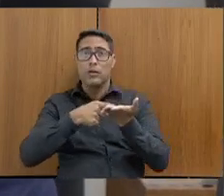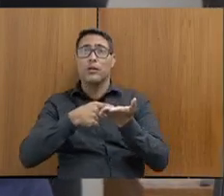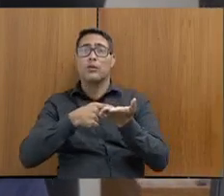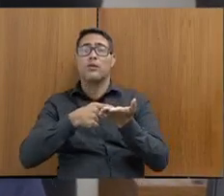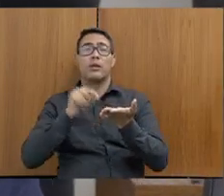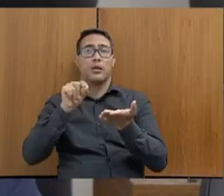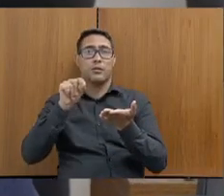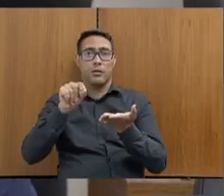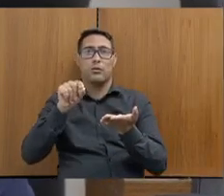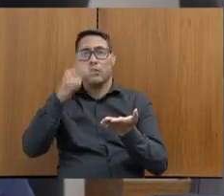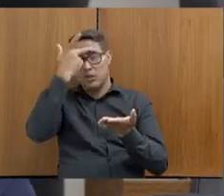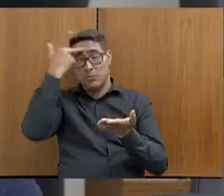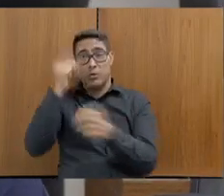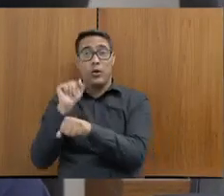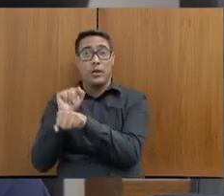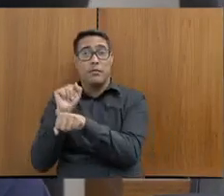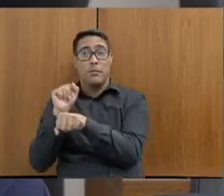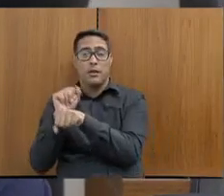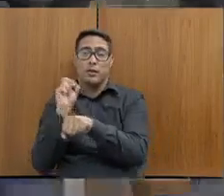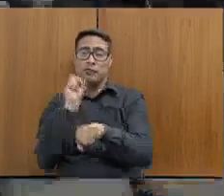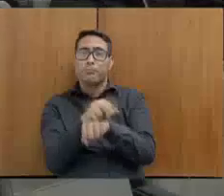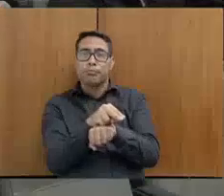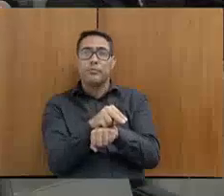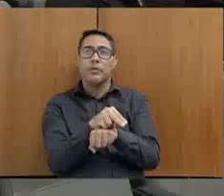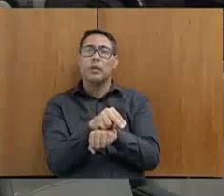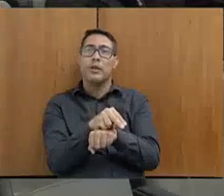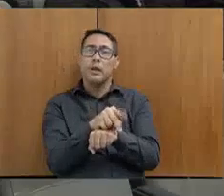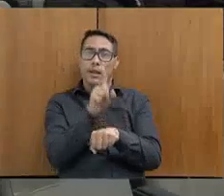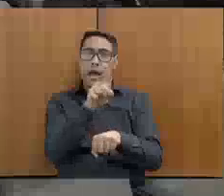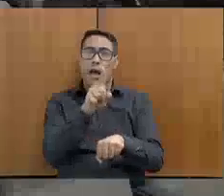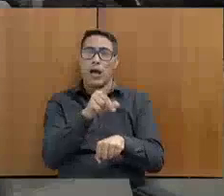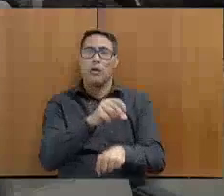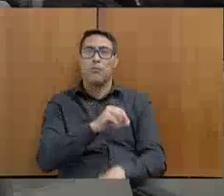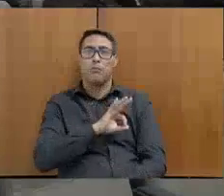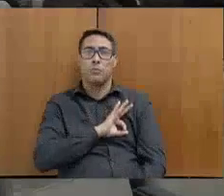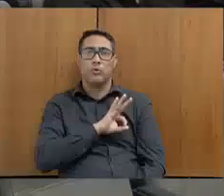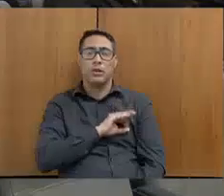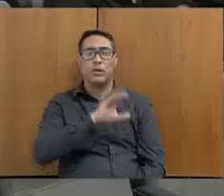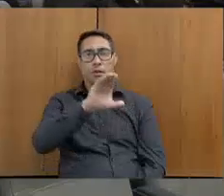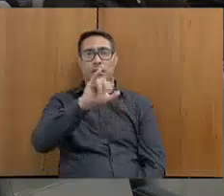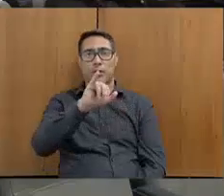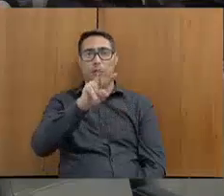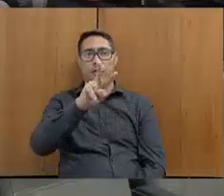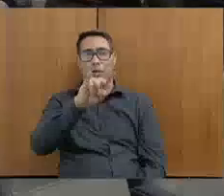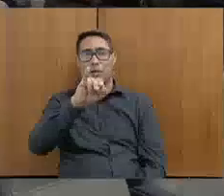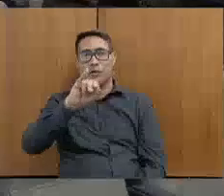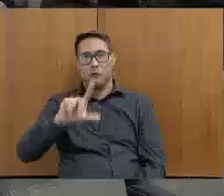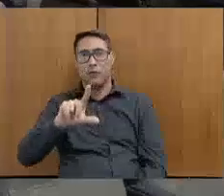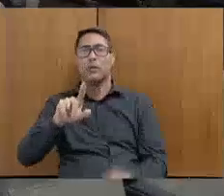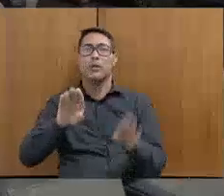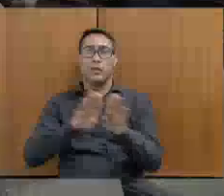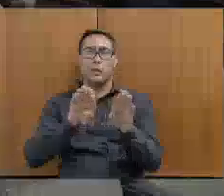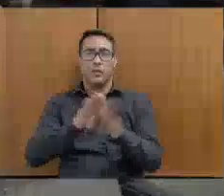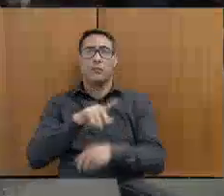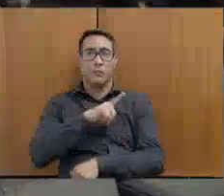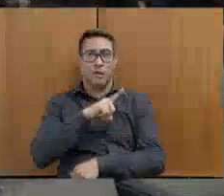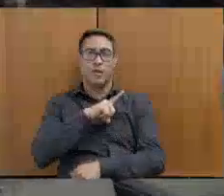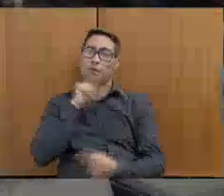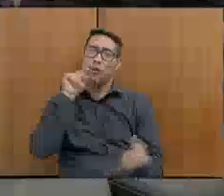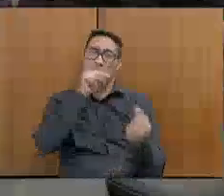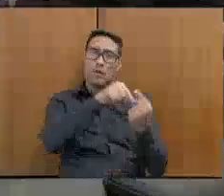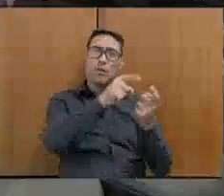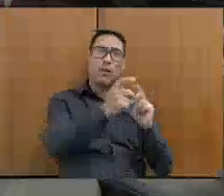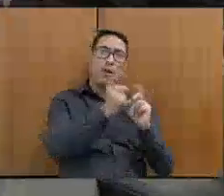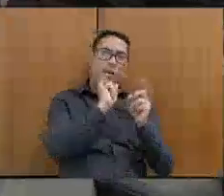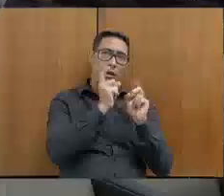esbarra num problema muito grave que a Polícia Civil também tem passado, que a gente até foi objeto de nossa reunião, bem no